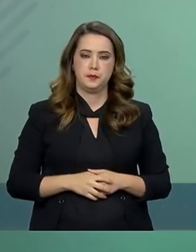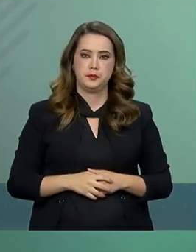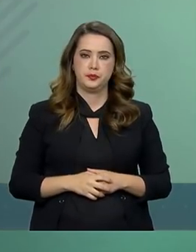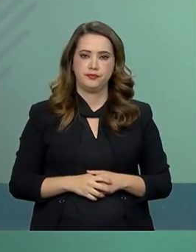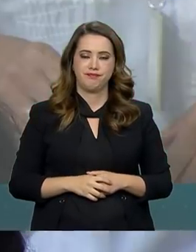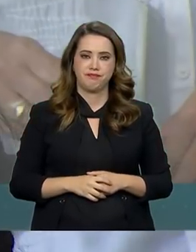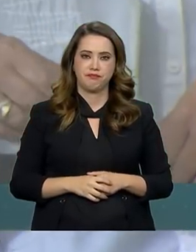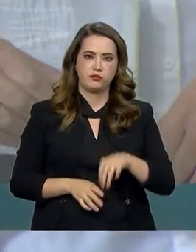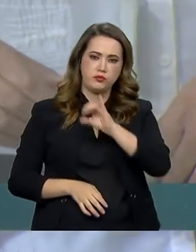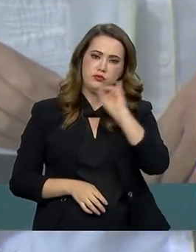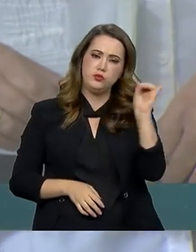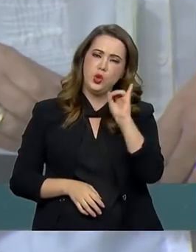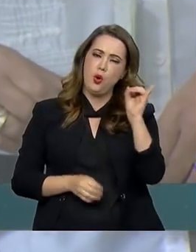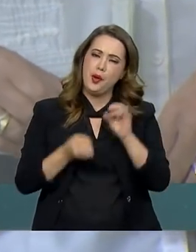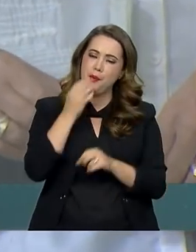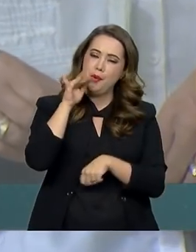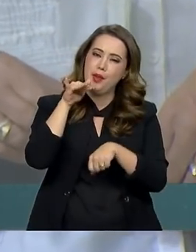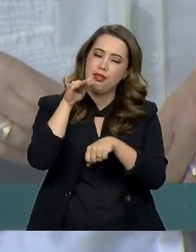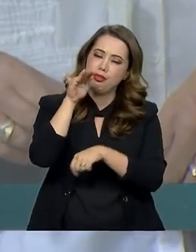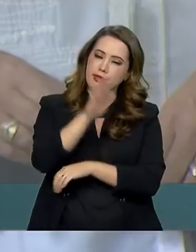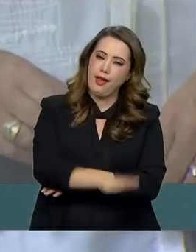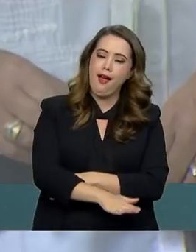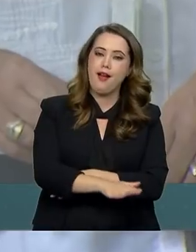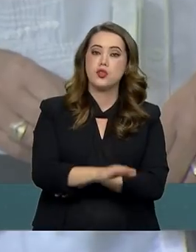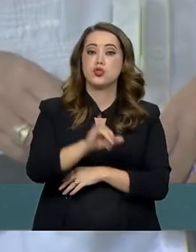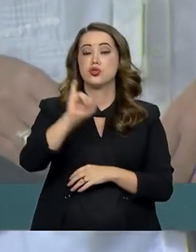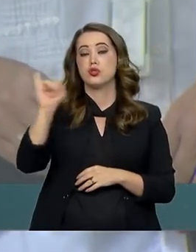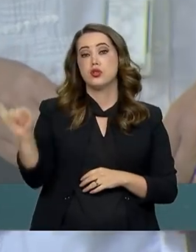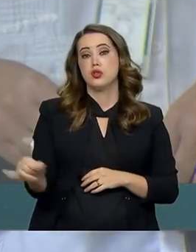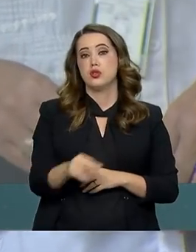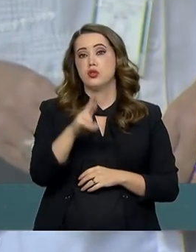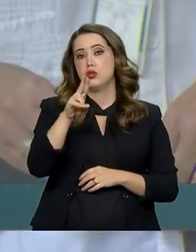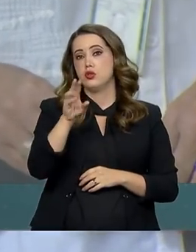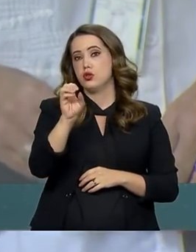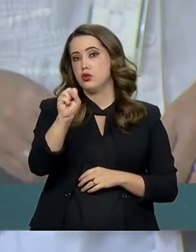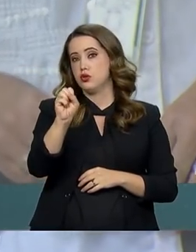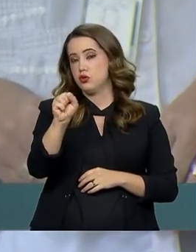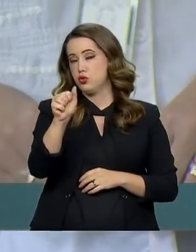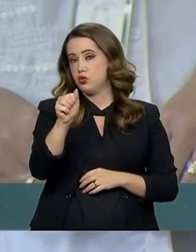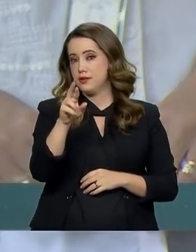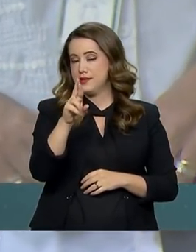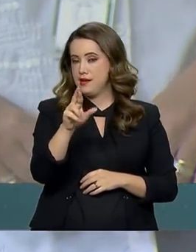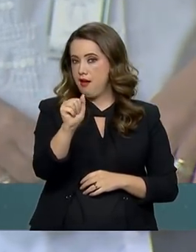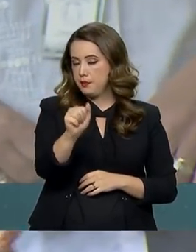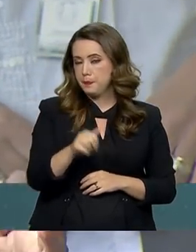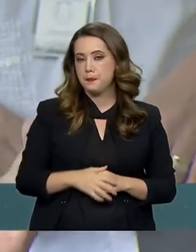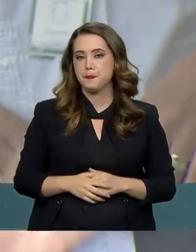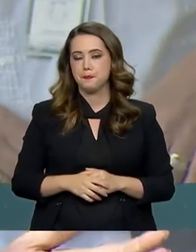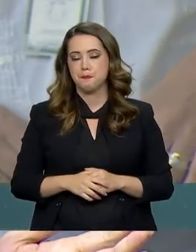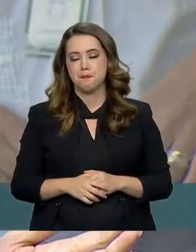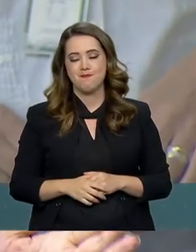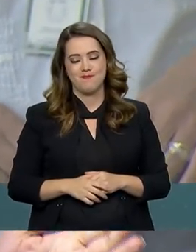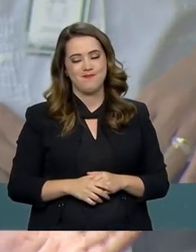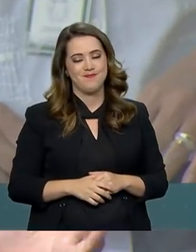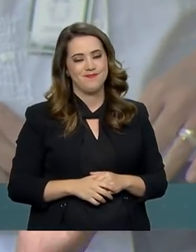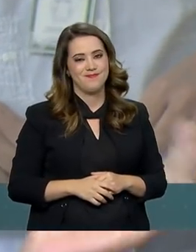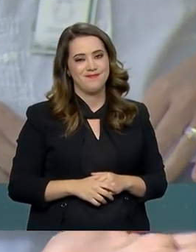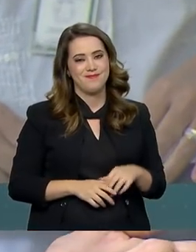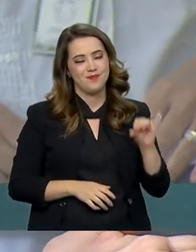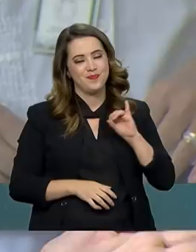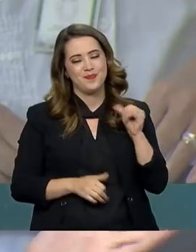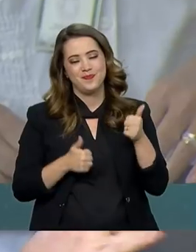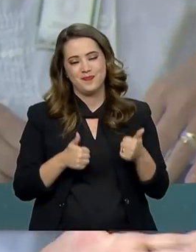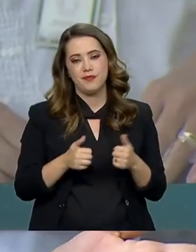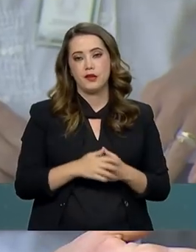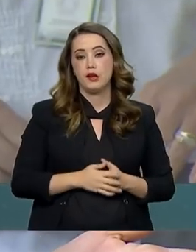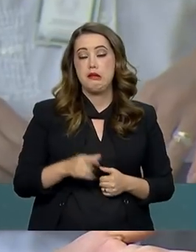Boa tarde, porta-voz de Sara Soares do Jornal Globo. Tudo bom, Jussara? Tudo bem, porta-voz. Eu tenho uma questão em relação a